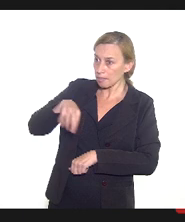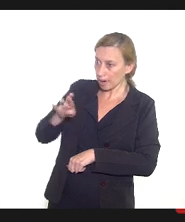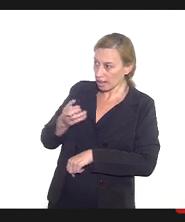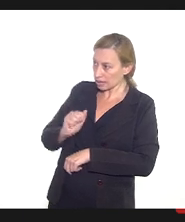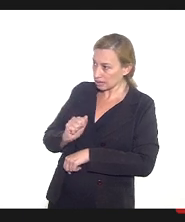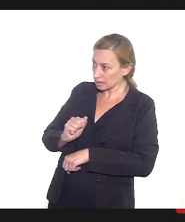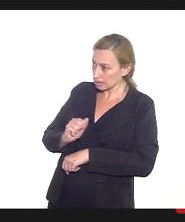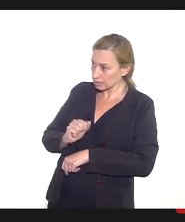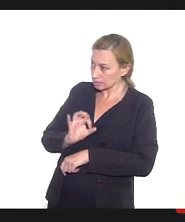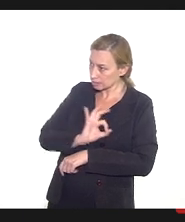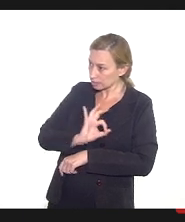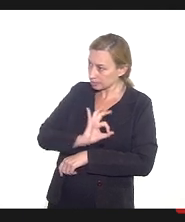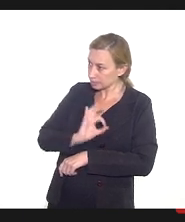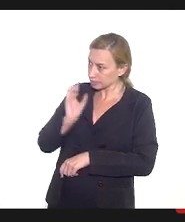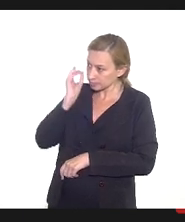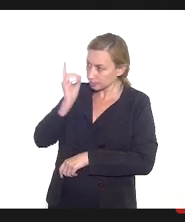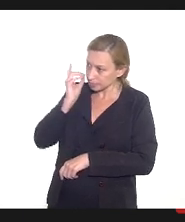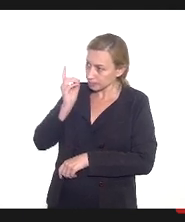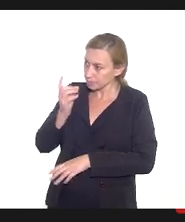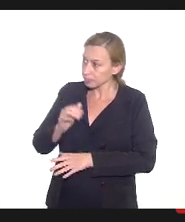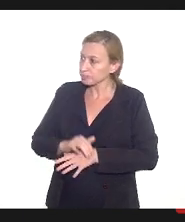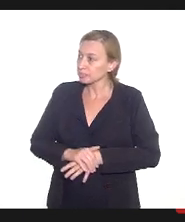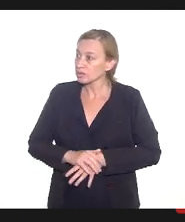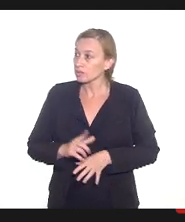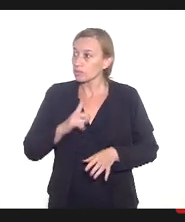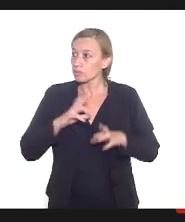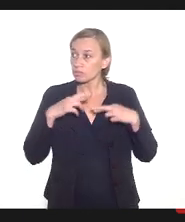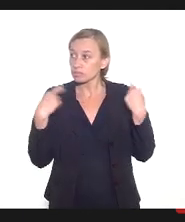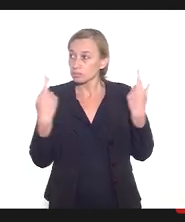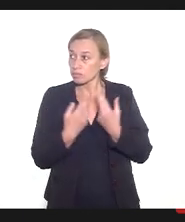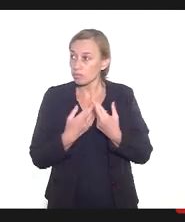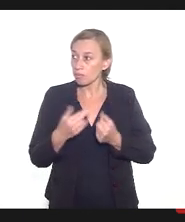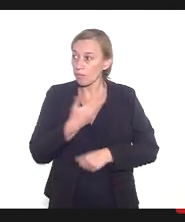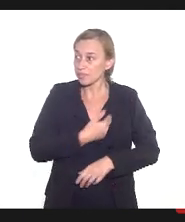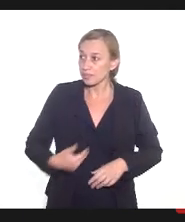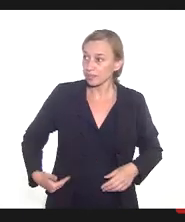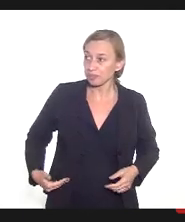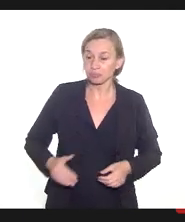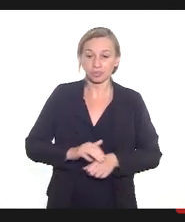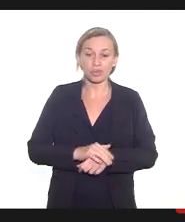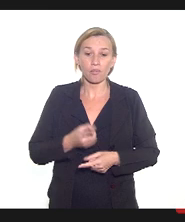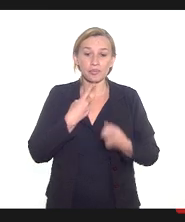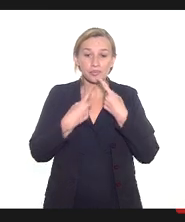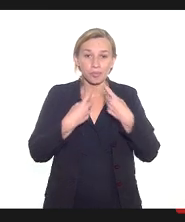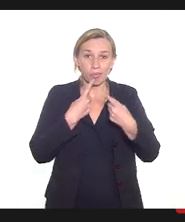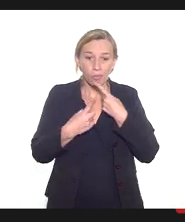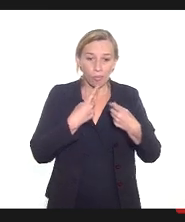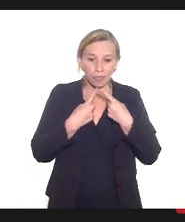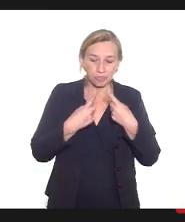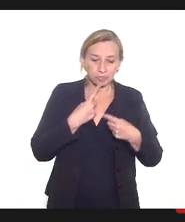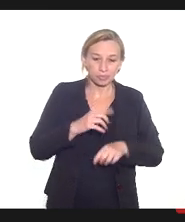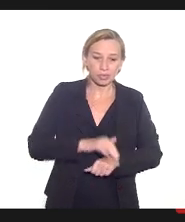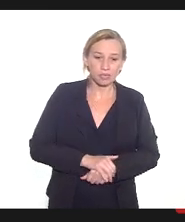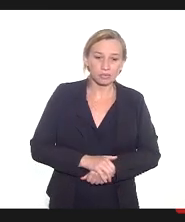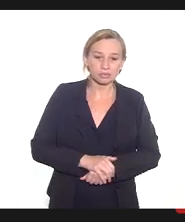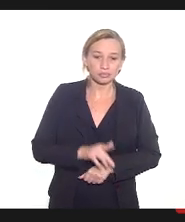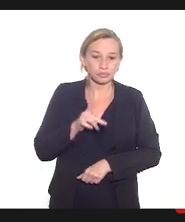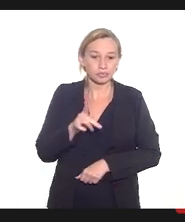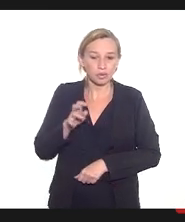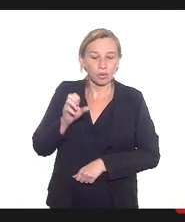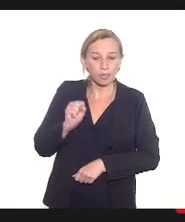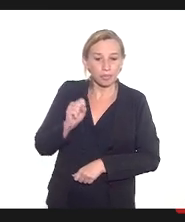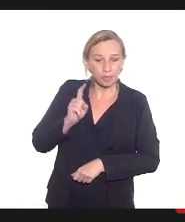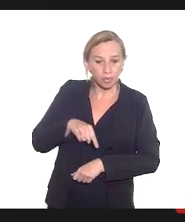está também com uma audiência pública para debater sobre o pós né